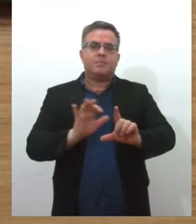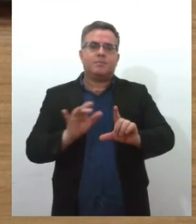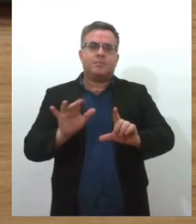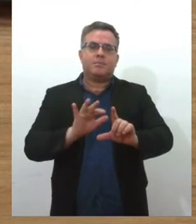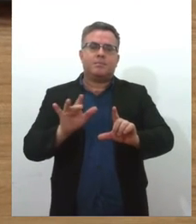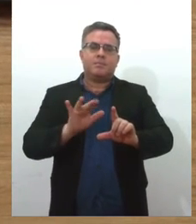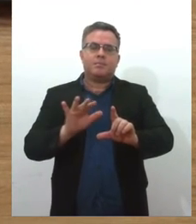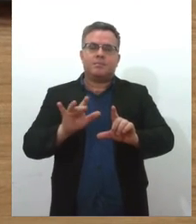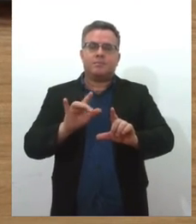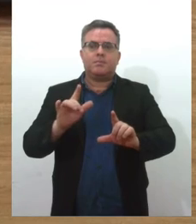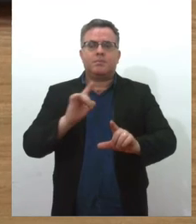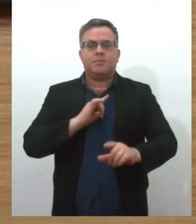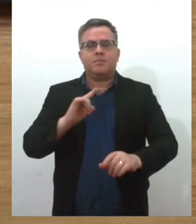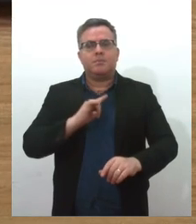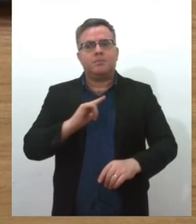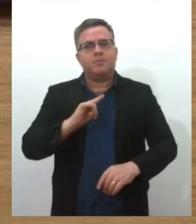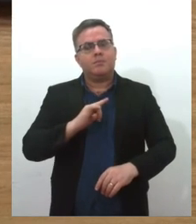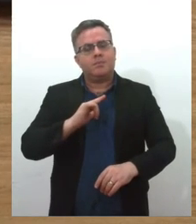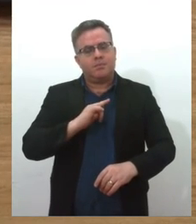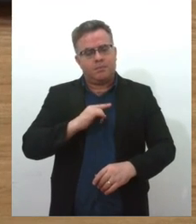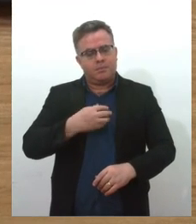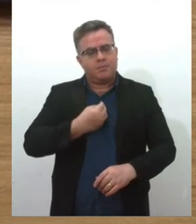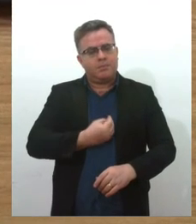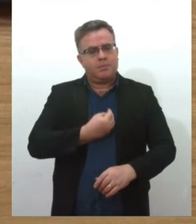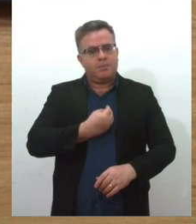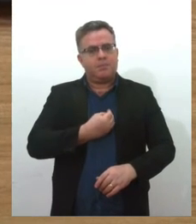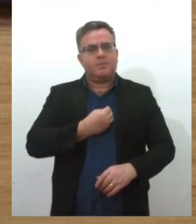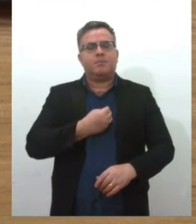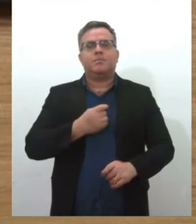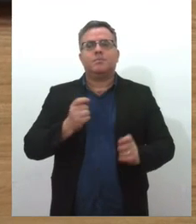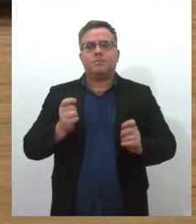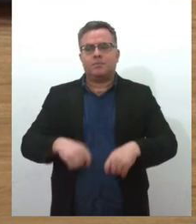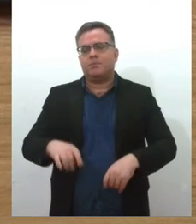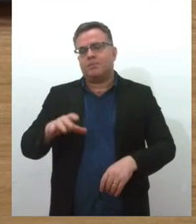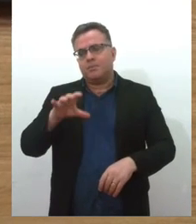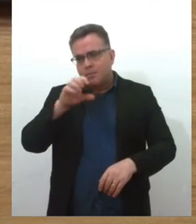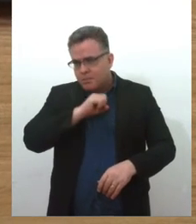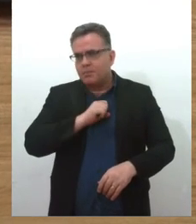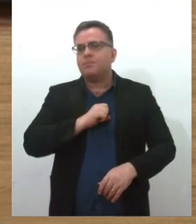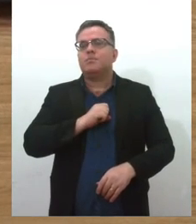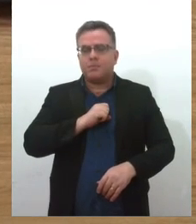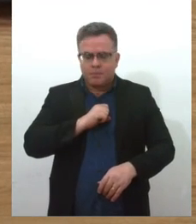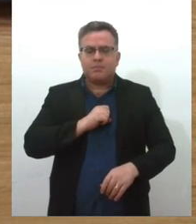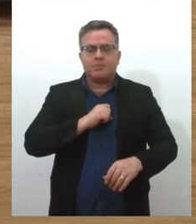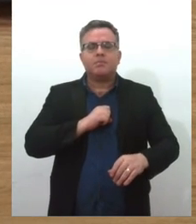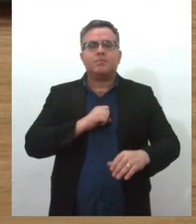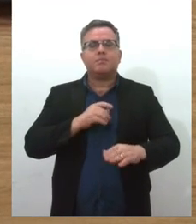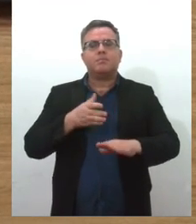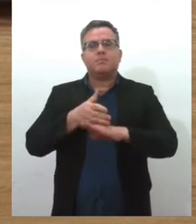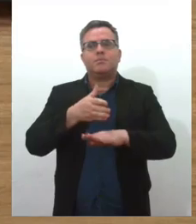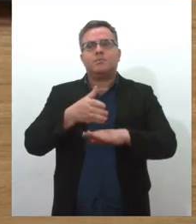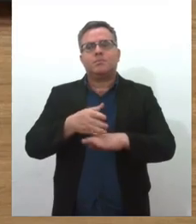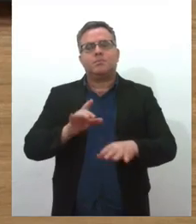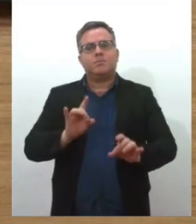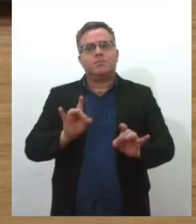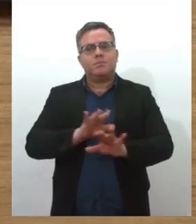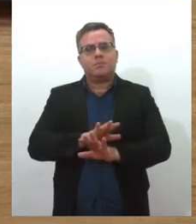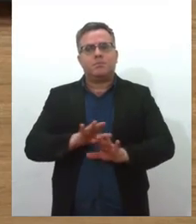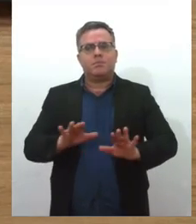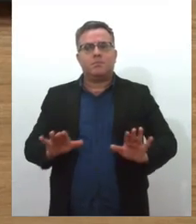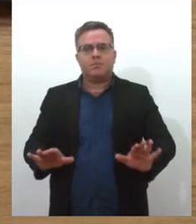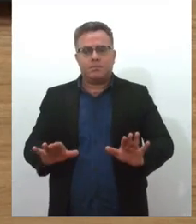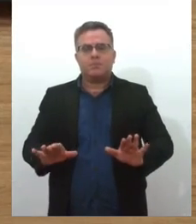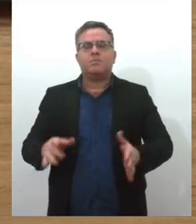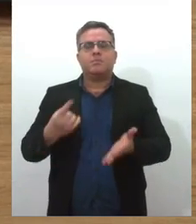Code localizado do lado esquerdo no canto inferior da tela e você será direcionado para o nosso canal. Então é isso. Até o